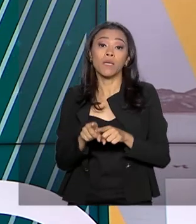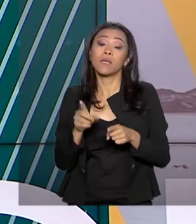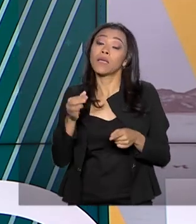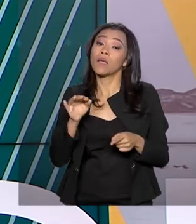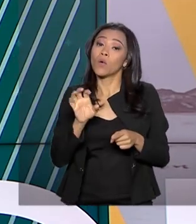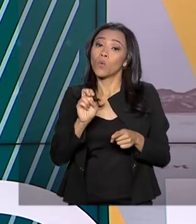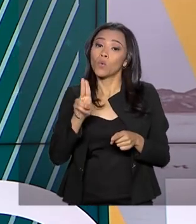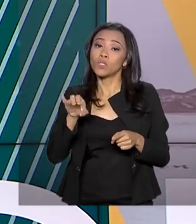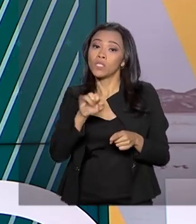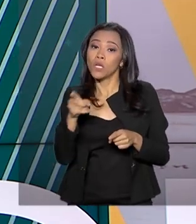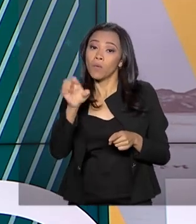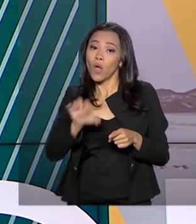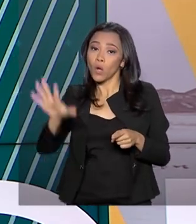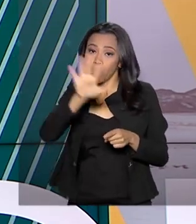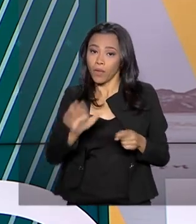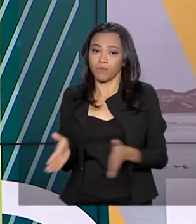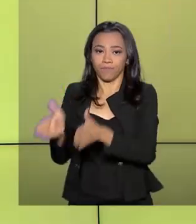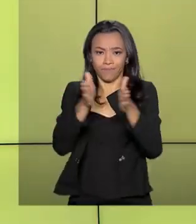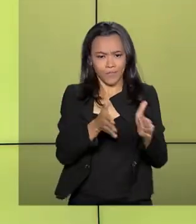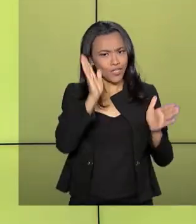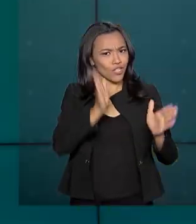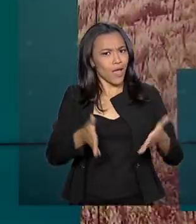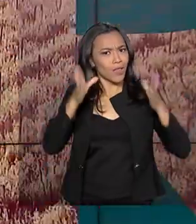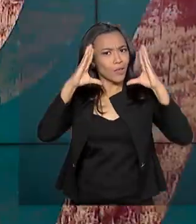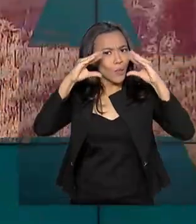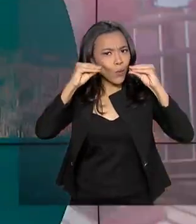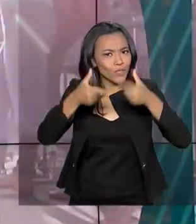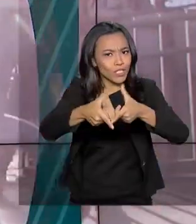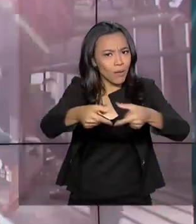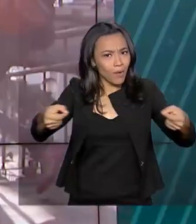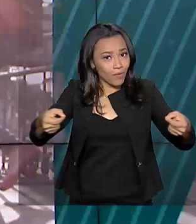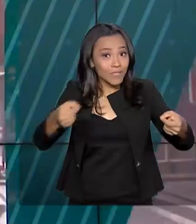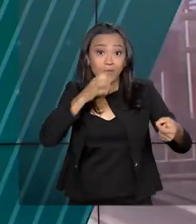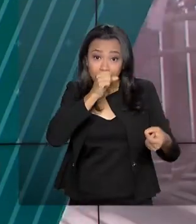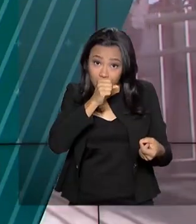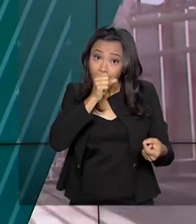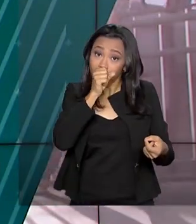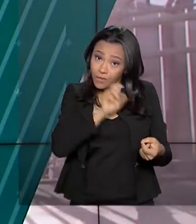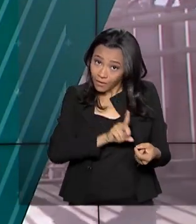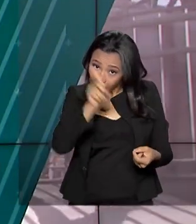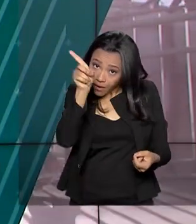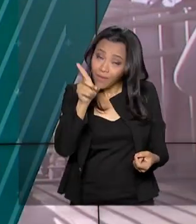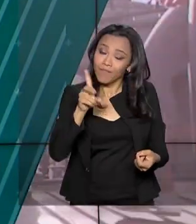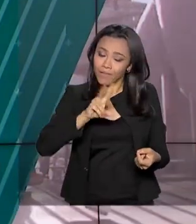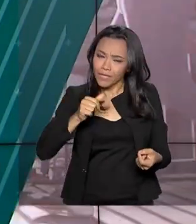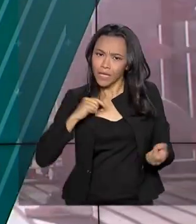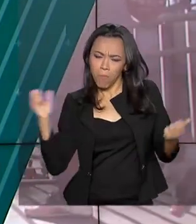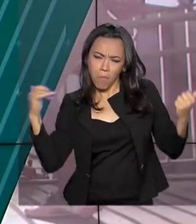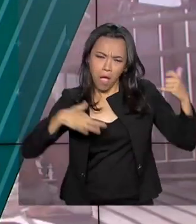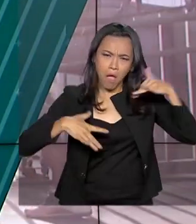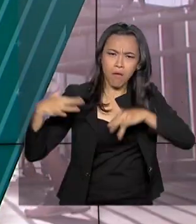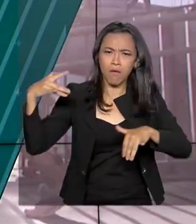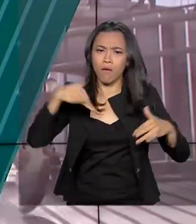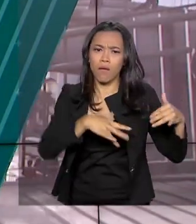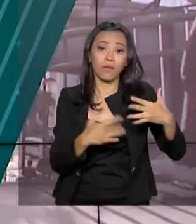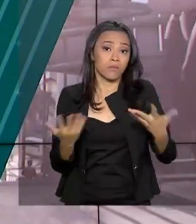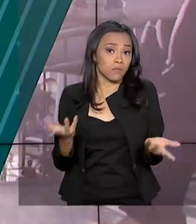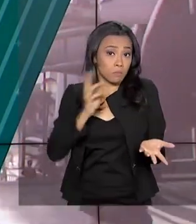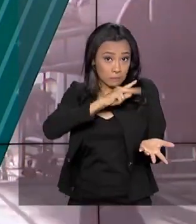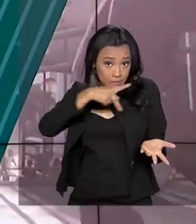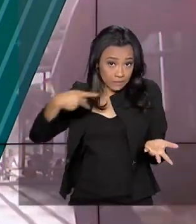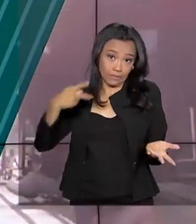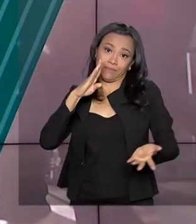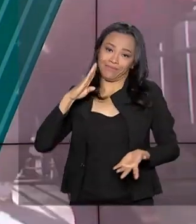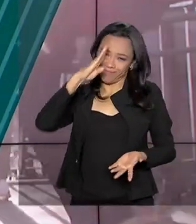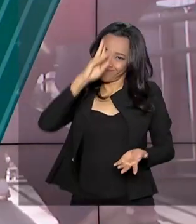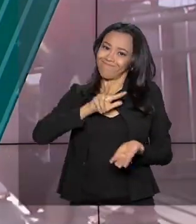Já é noite no Japão e o sábado em Osaka também deve ser movimentado. O presidente Jair Bolsonaro